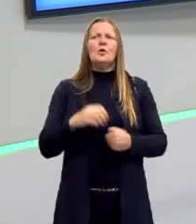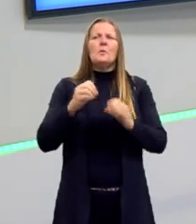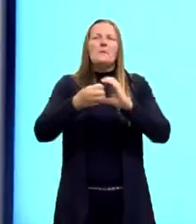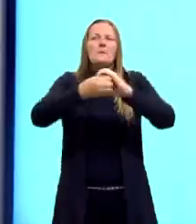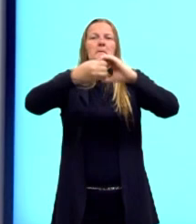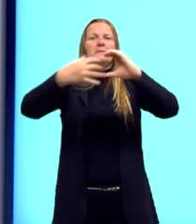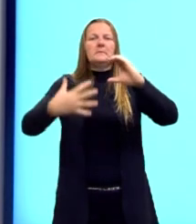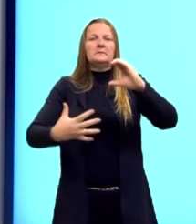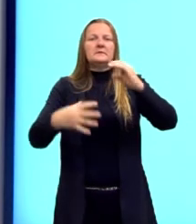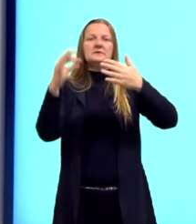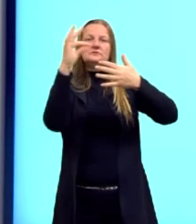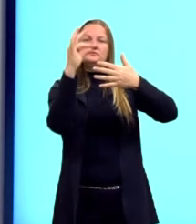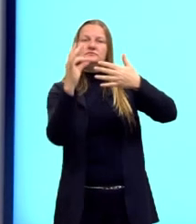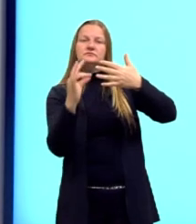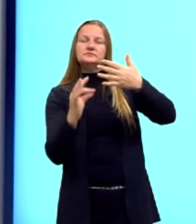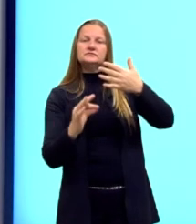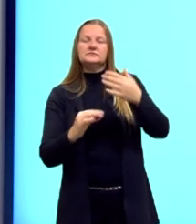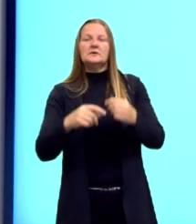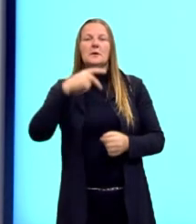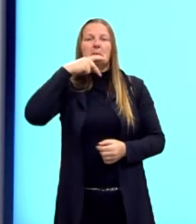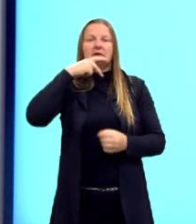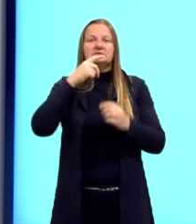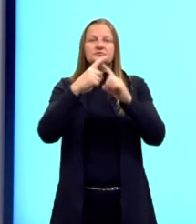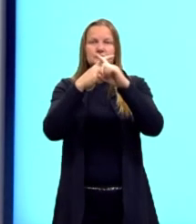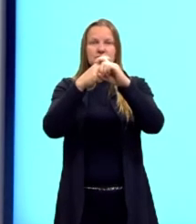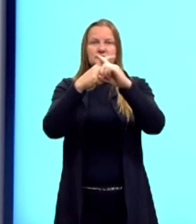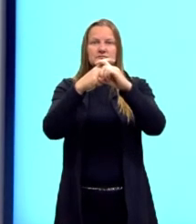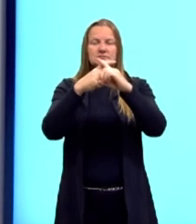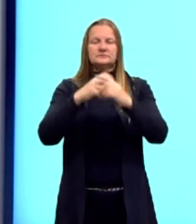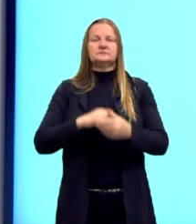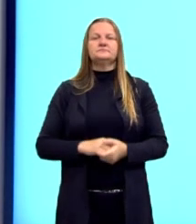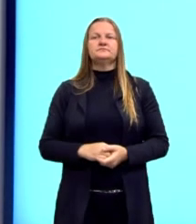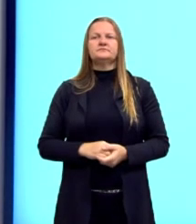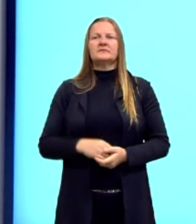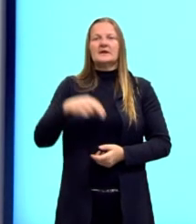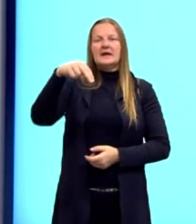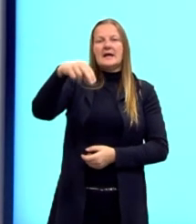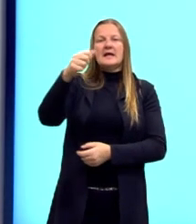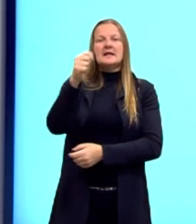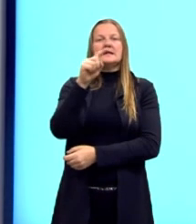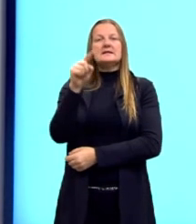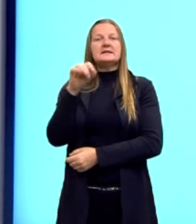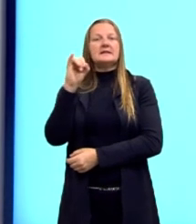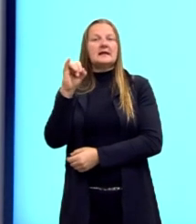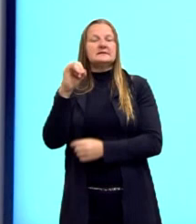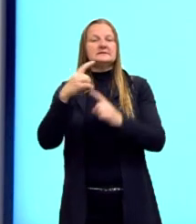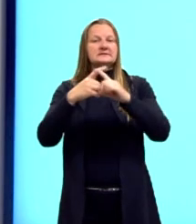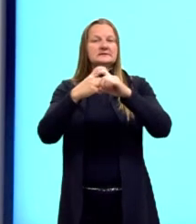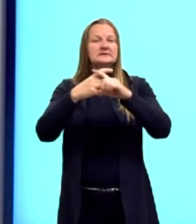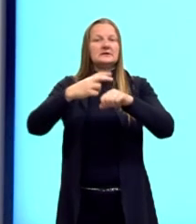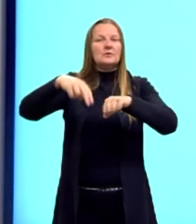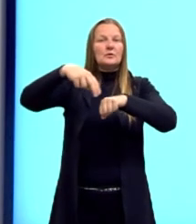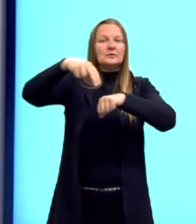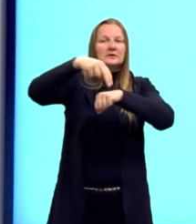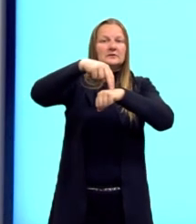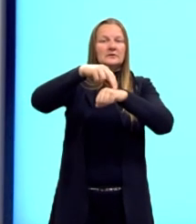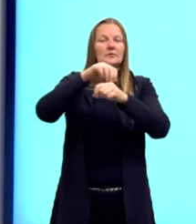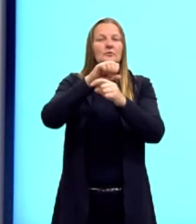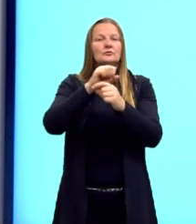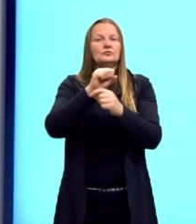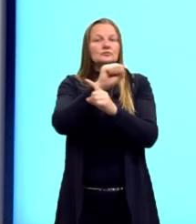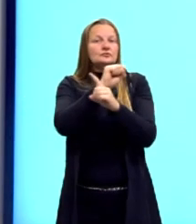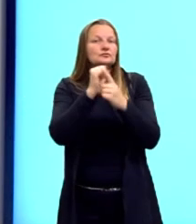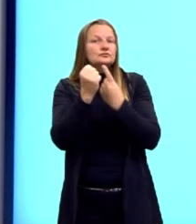características, né, desse partido nazista? Ele era, o nazi, né, ele vem de um alemão que é nacionalsocialista.